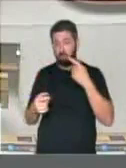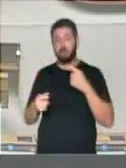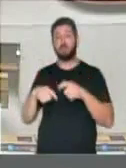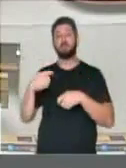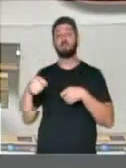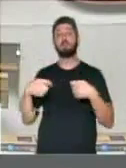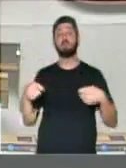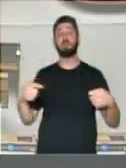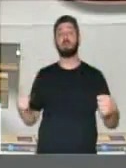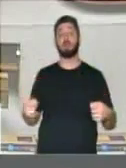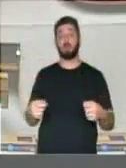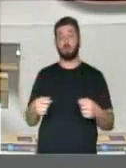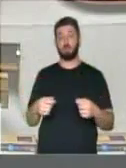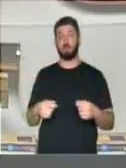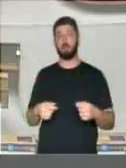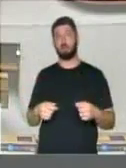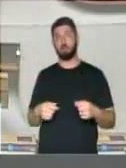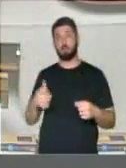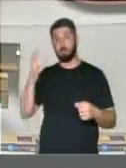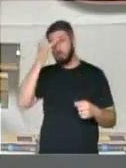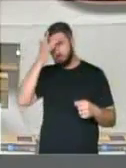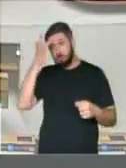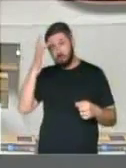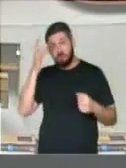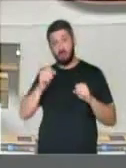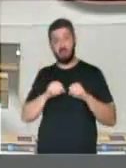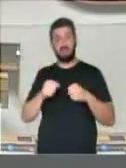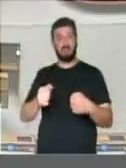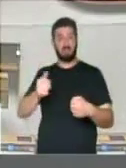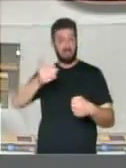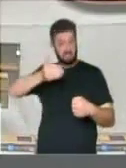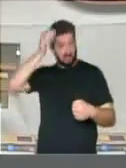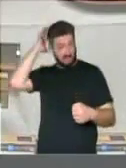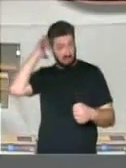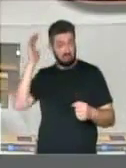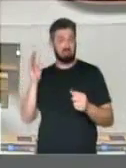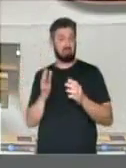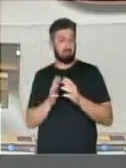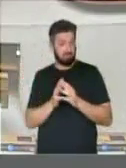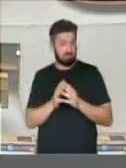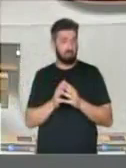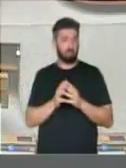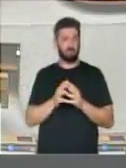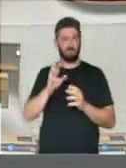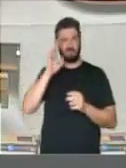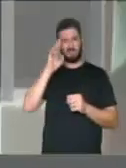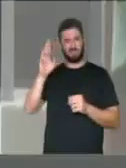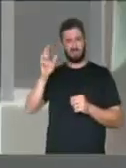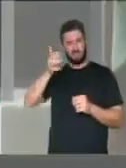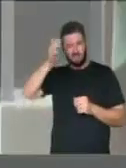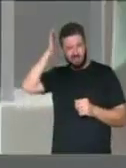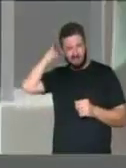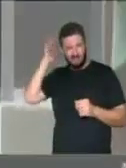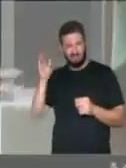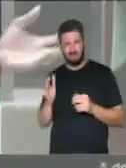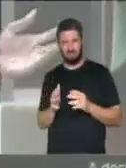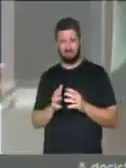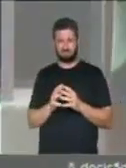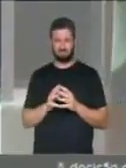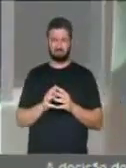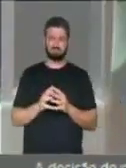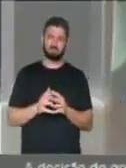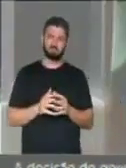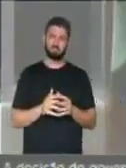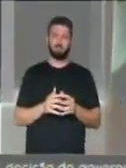daqueles que defendem Michel Temer. O senhor Michel Temer já